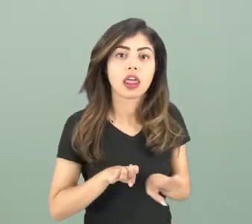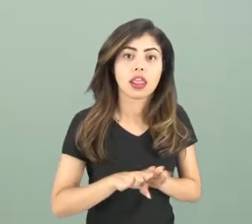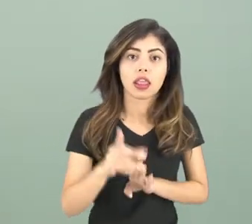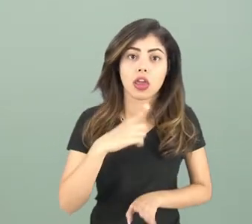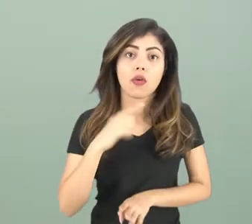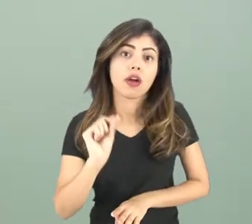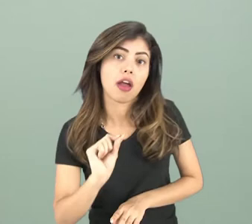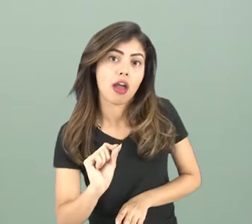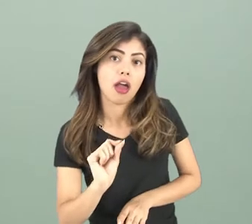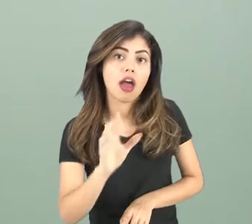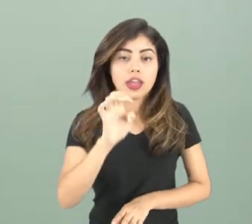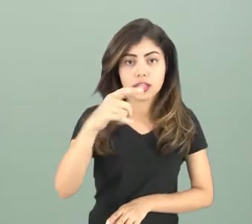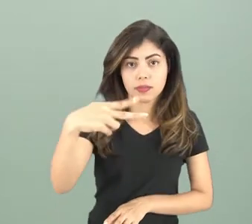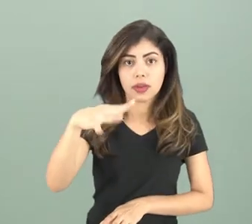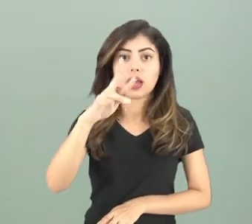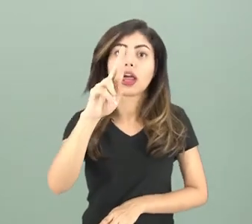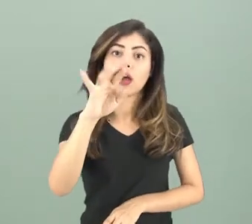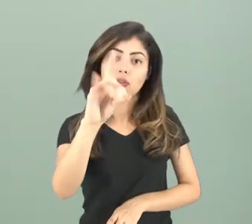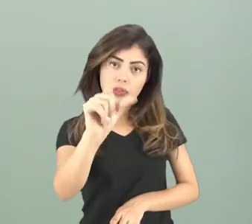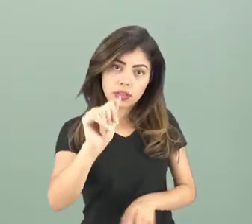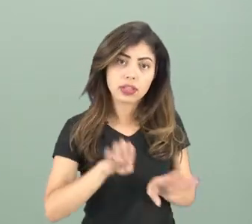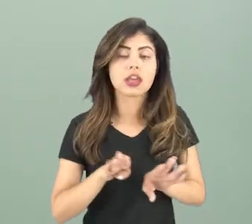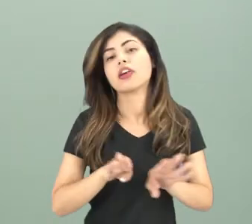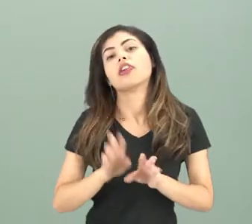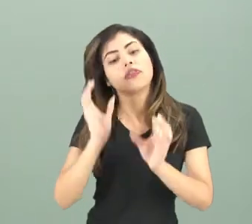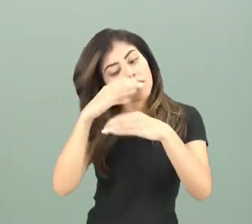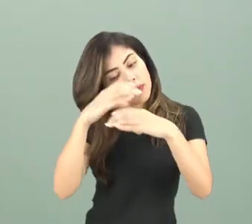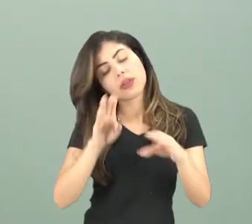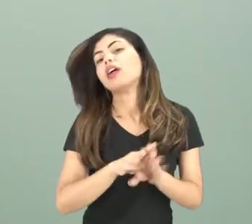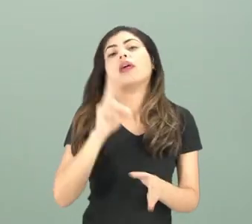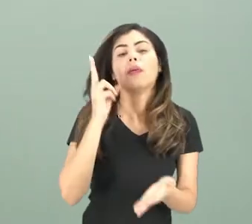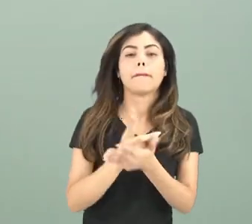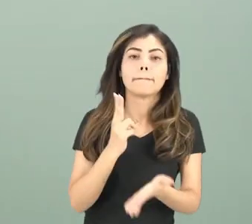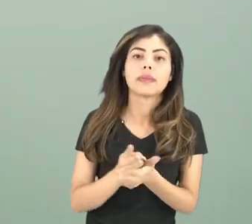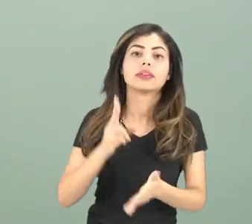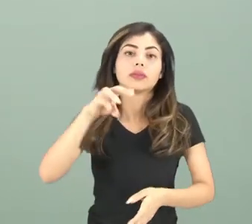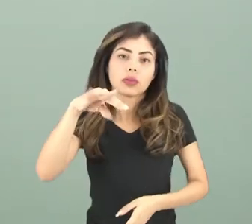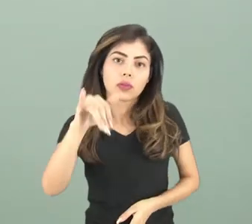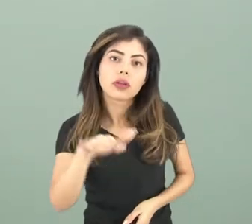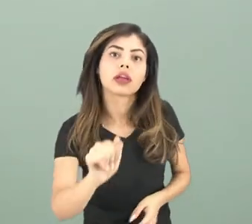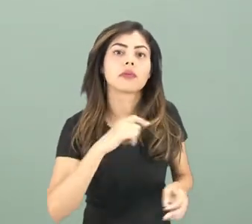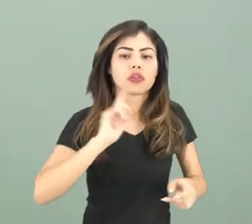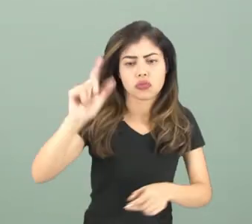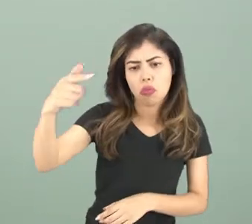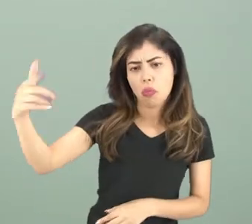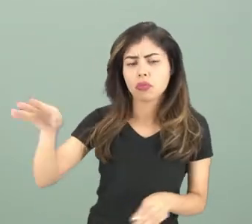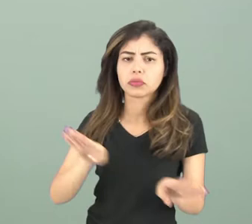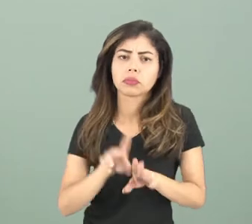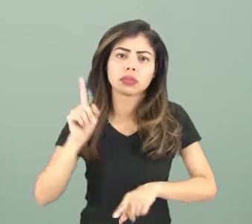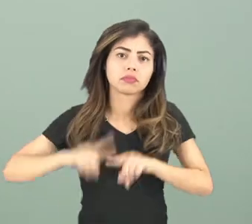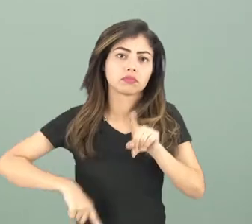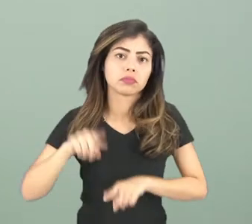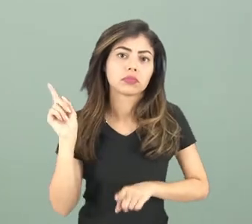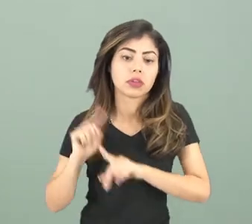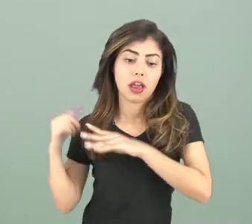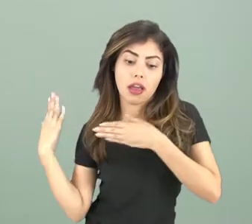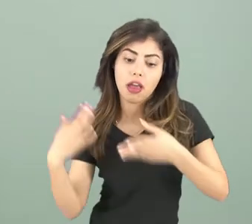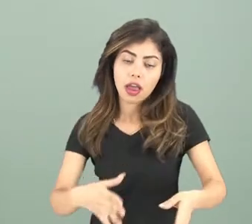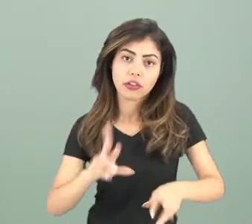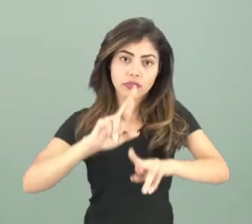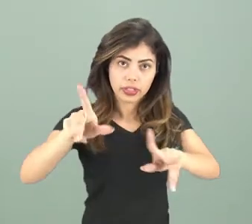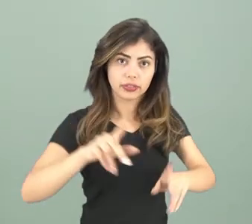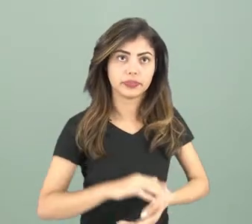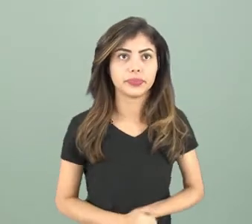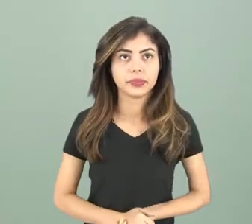as esmeraldas de laboratório. O mesmo acontece com os imãs, tá bom? Pode ser constituído de vários outros materiais para finalidades